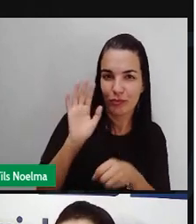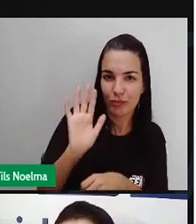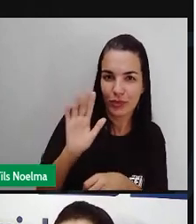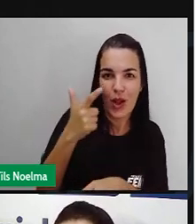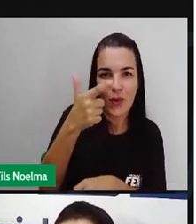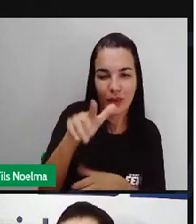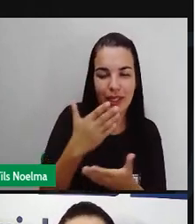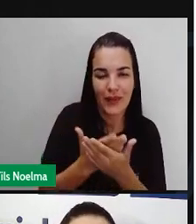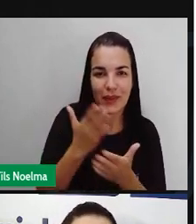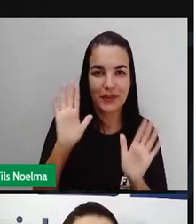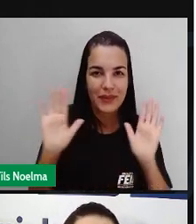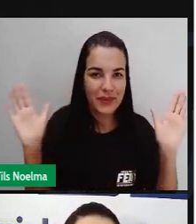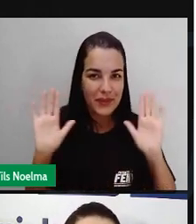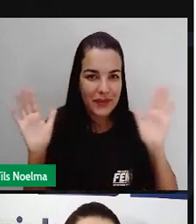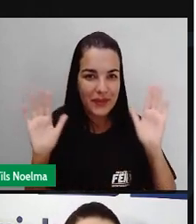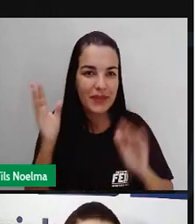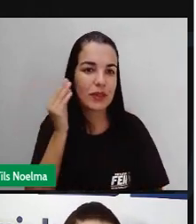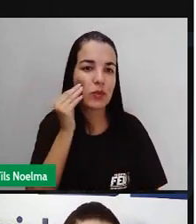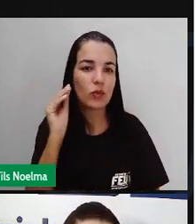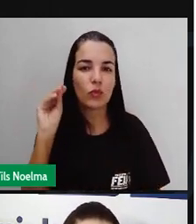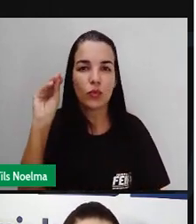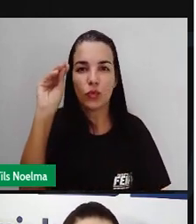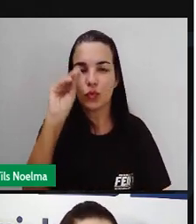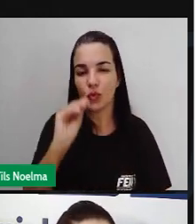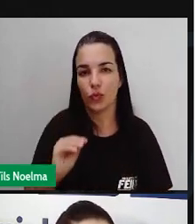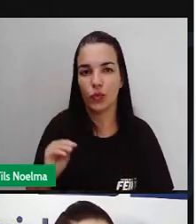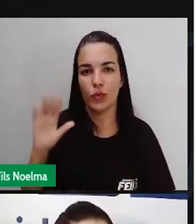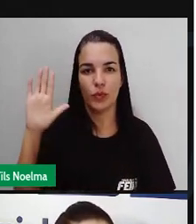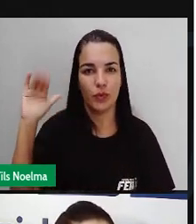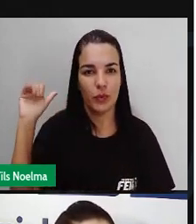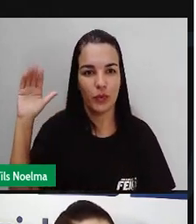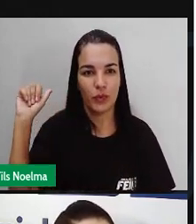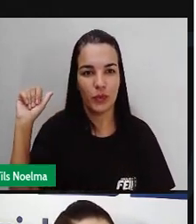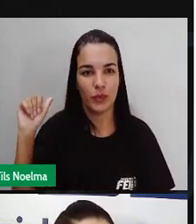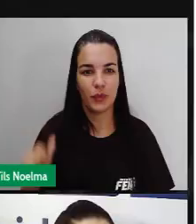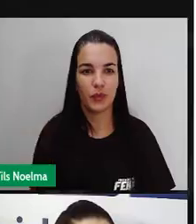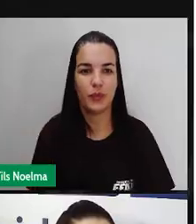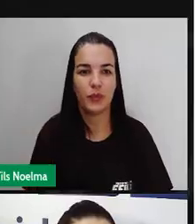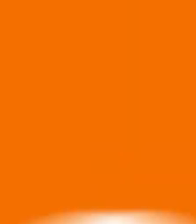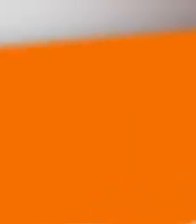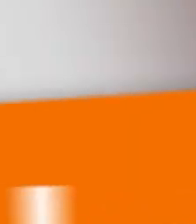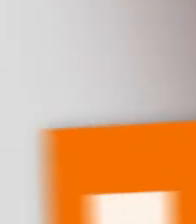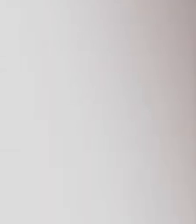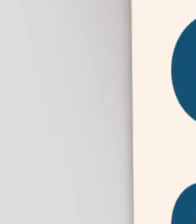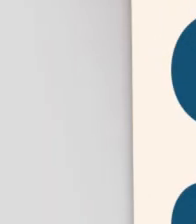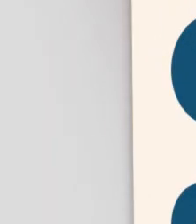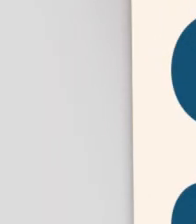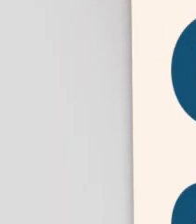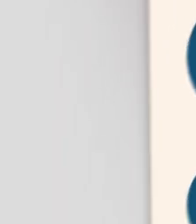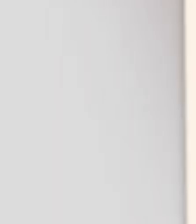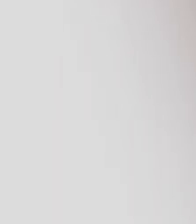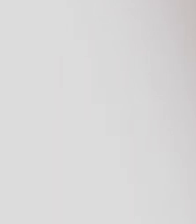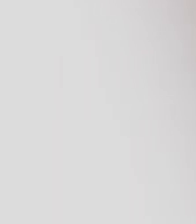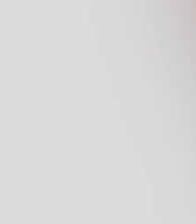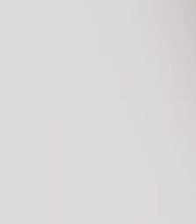volta com mais uma aula. Beijinho no coração de cada um de vocês e até já. Tchau, tchau. Tchau.